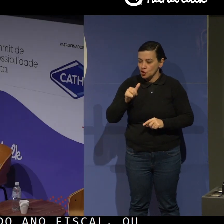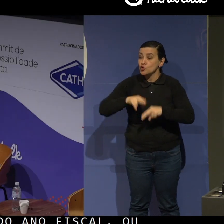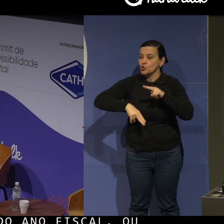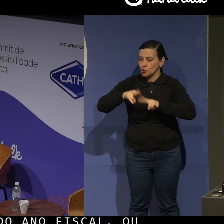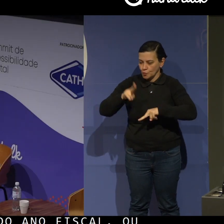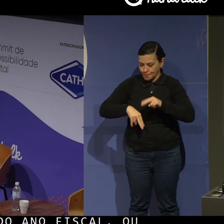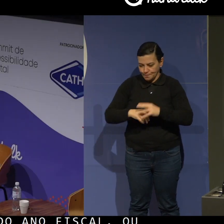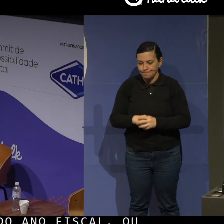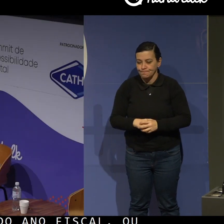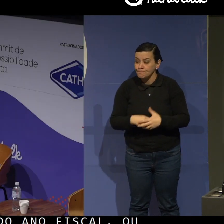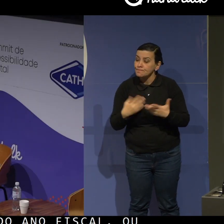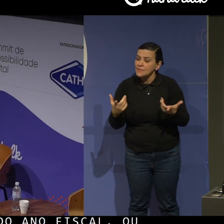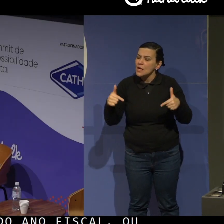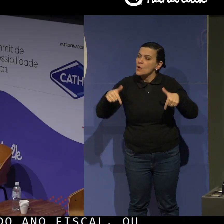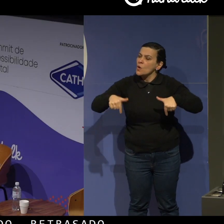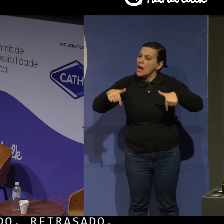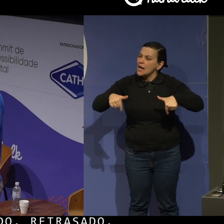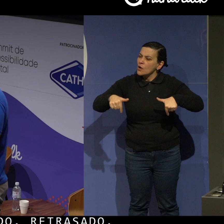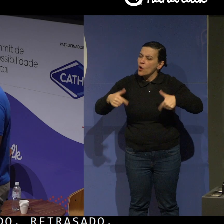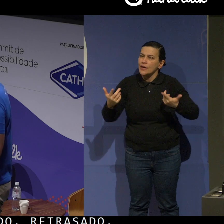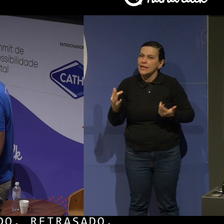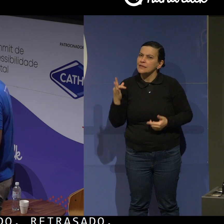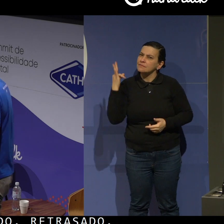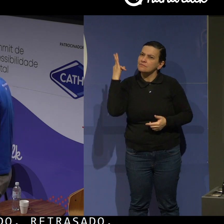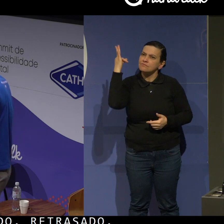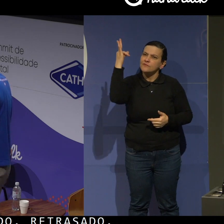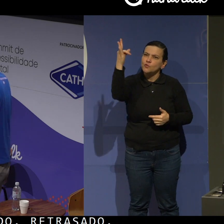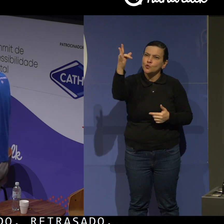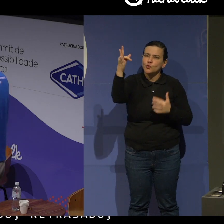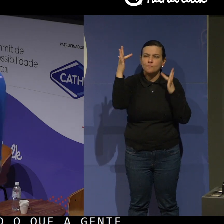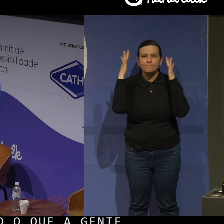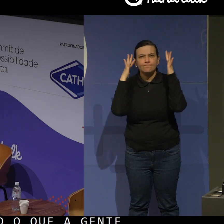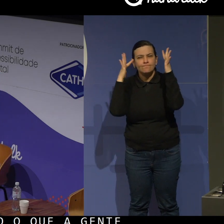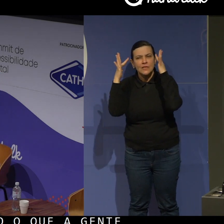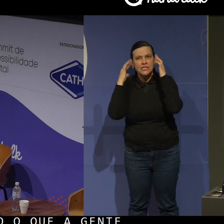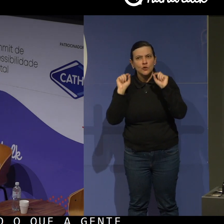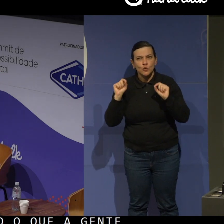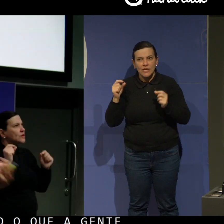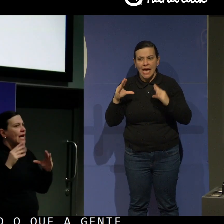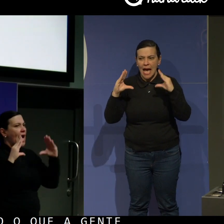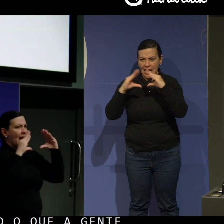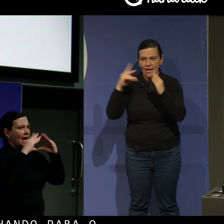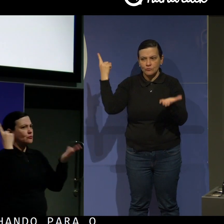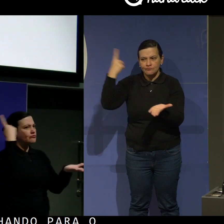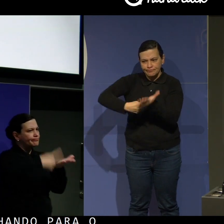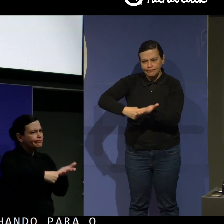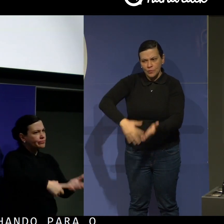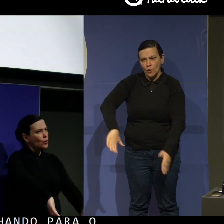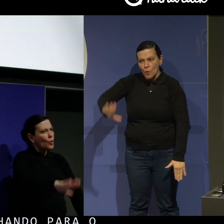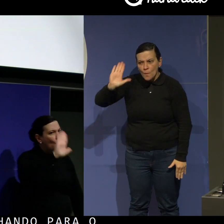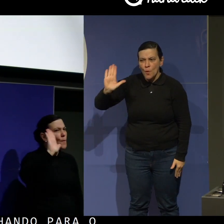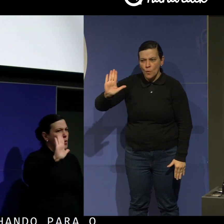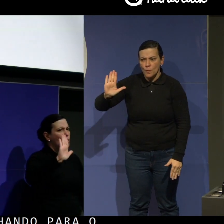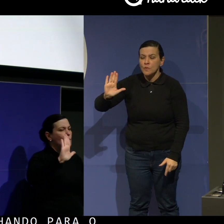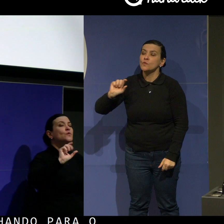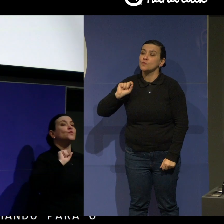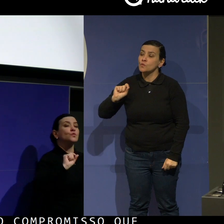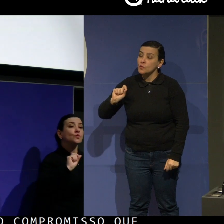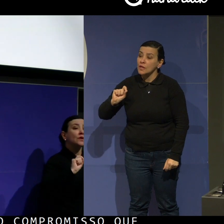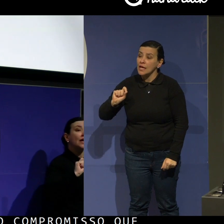Então, o que que a gente está fazendo olhando para o futuro, o que que o compromisso que a Cato assumiu a partir desse momento? É justamente